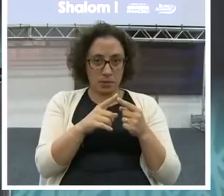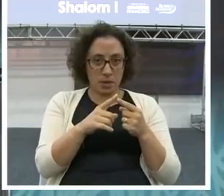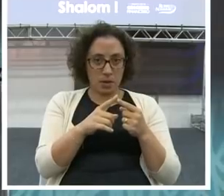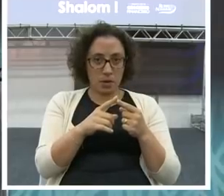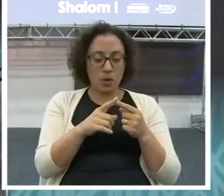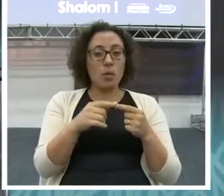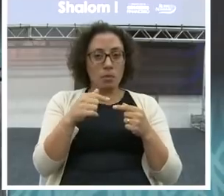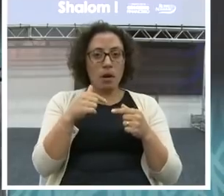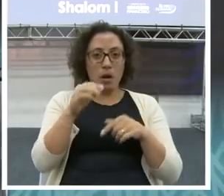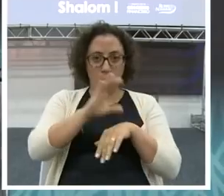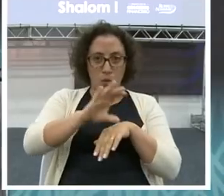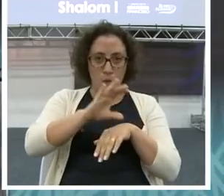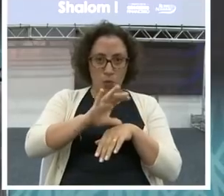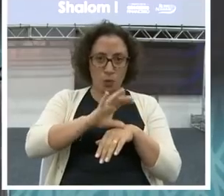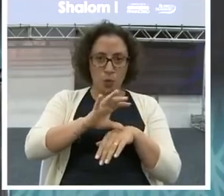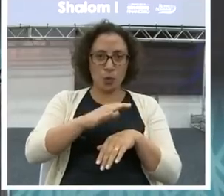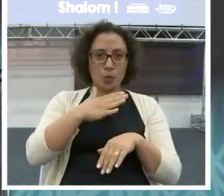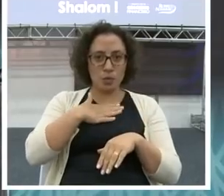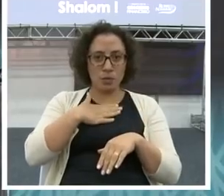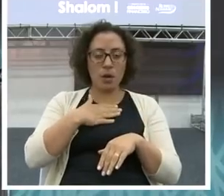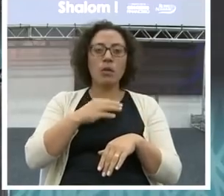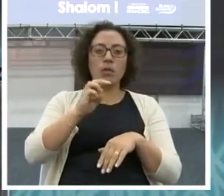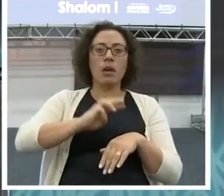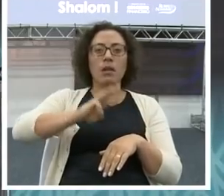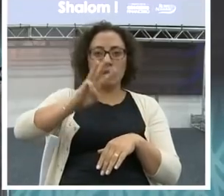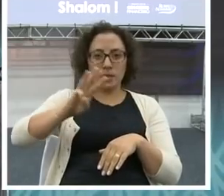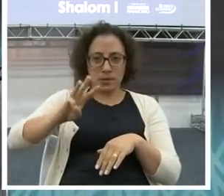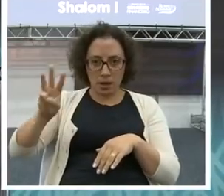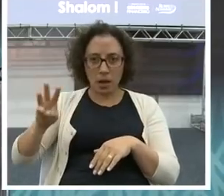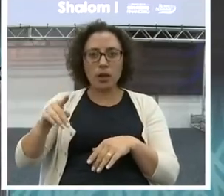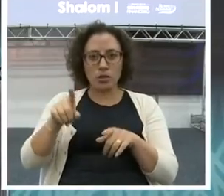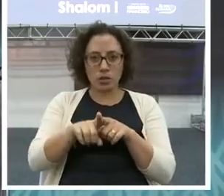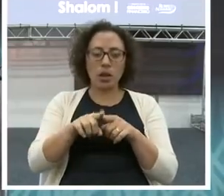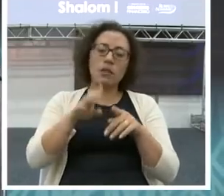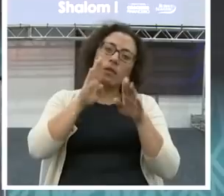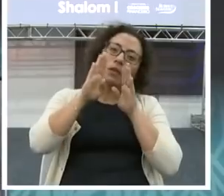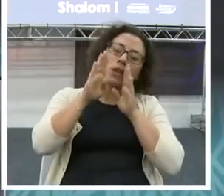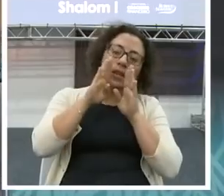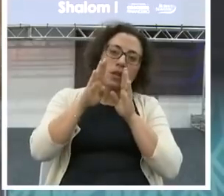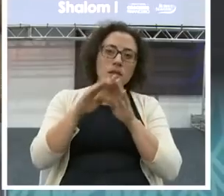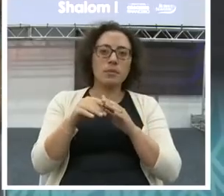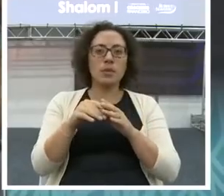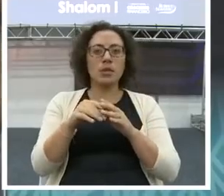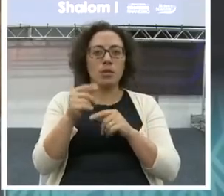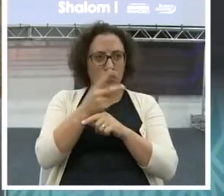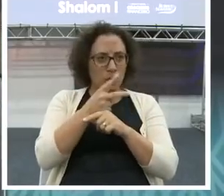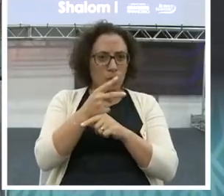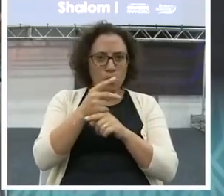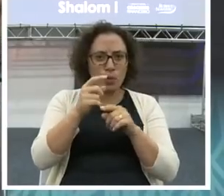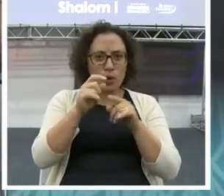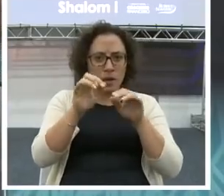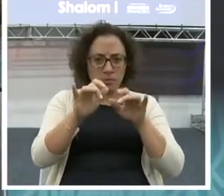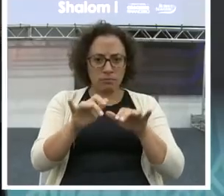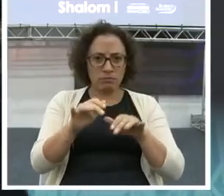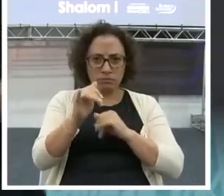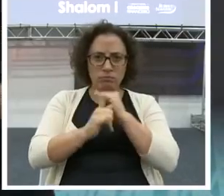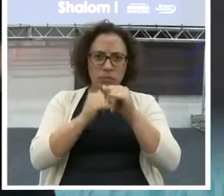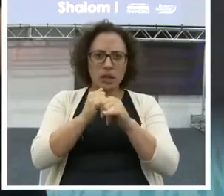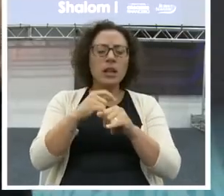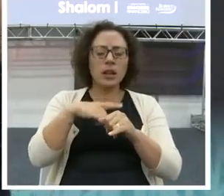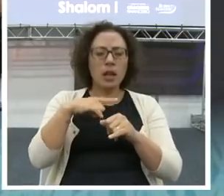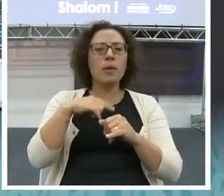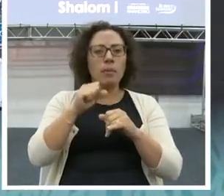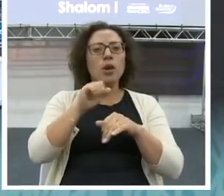mídias, tem o site coach financeiro, mas tem o Facebook e tudo, chama lá que o pessoal te atende, tá?